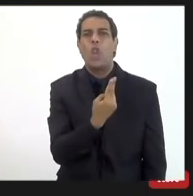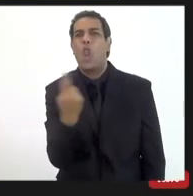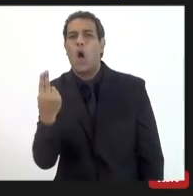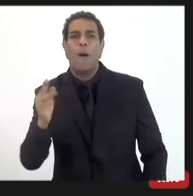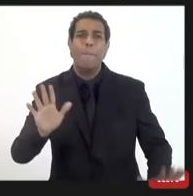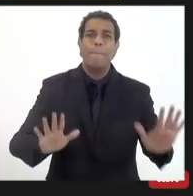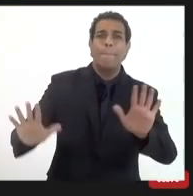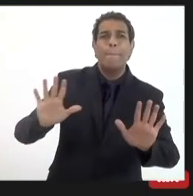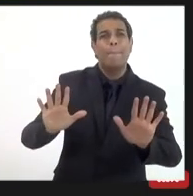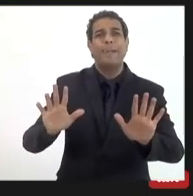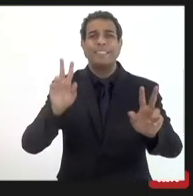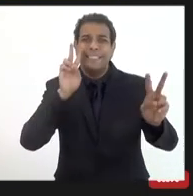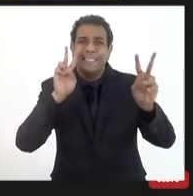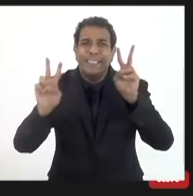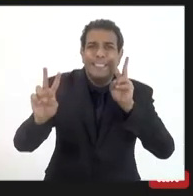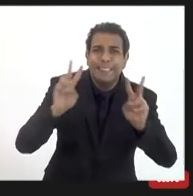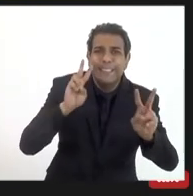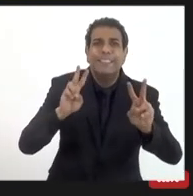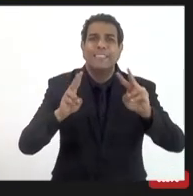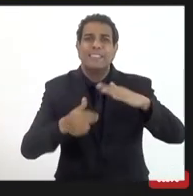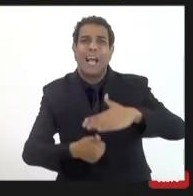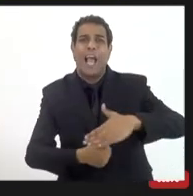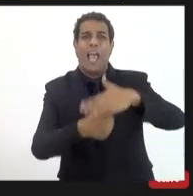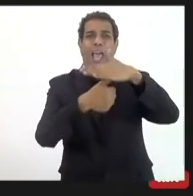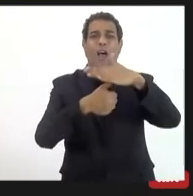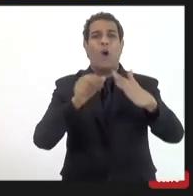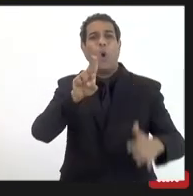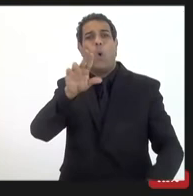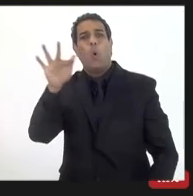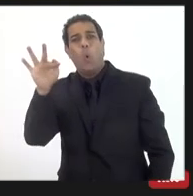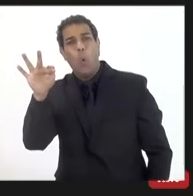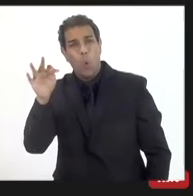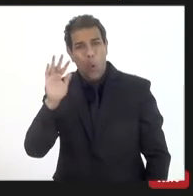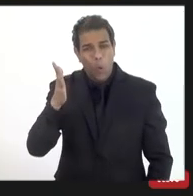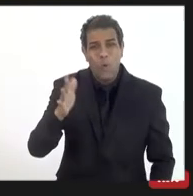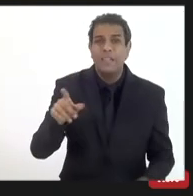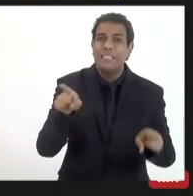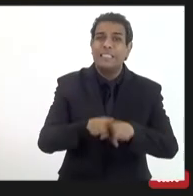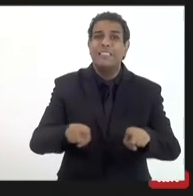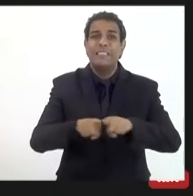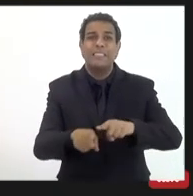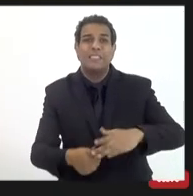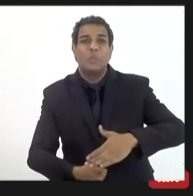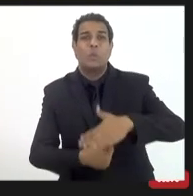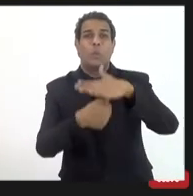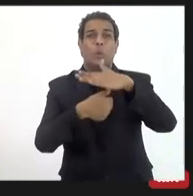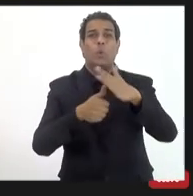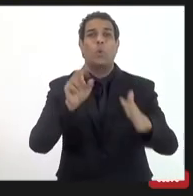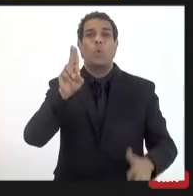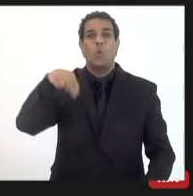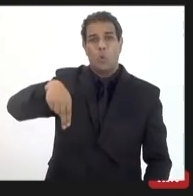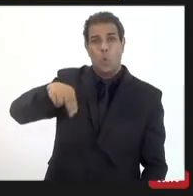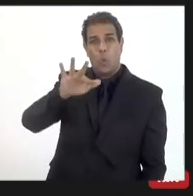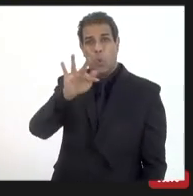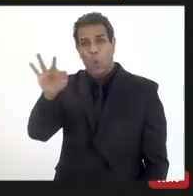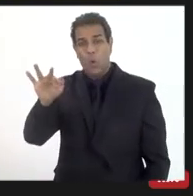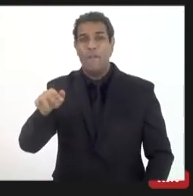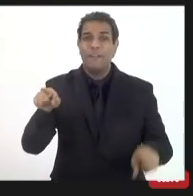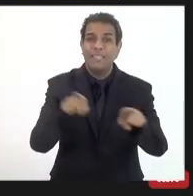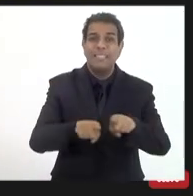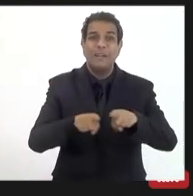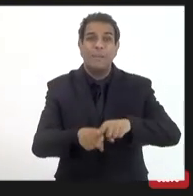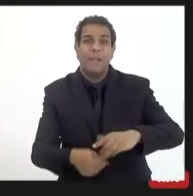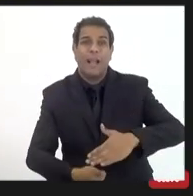mas vejo o reitor da UF professor Antônio Nóbrega que acabou de falar o reitor da UF Raul Palácio a reitora da